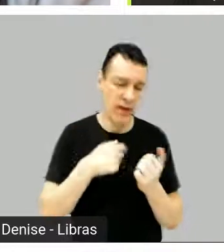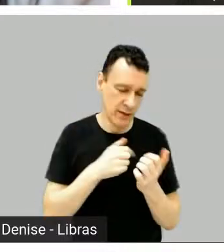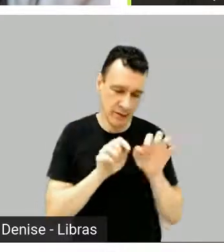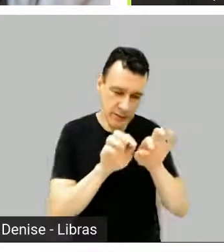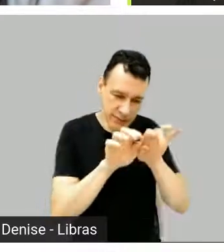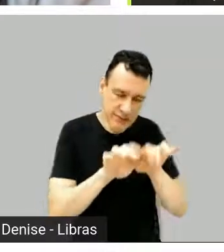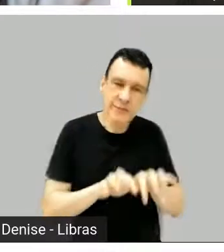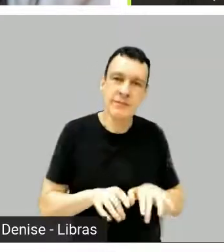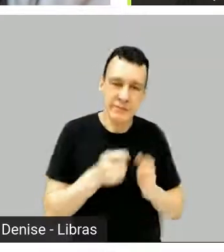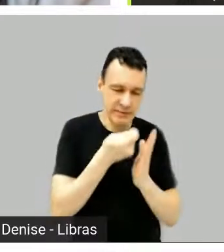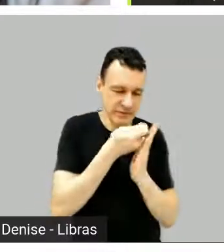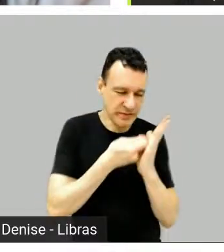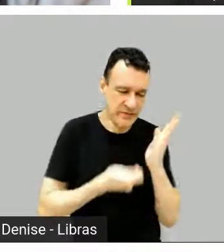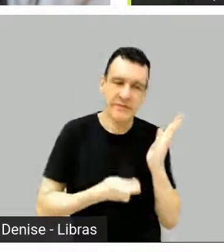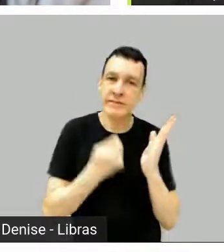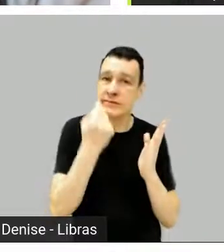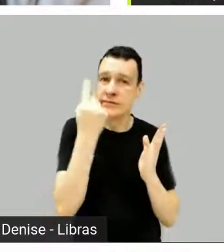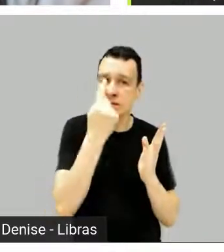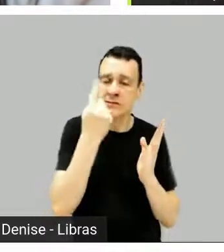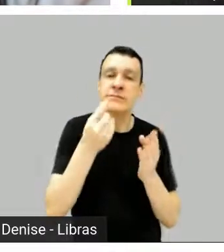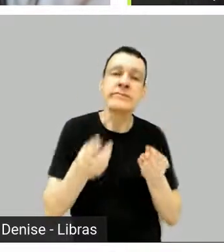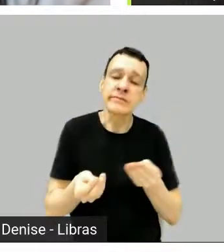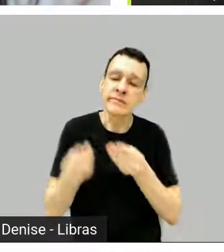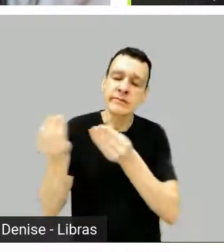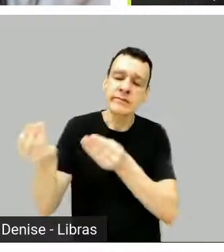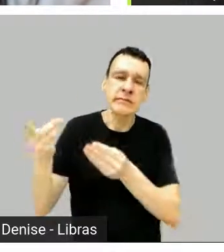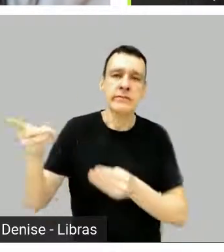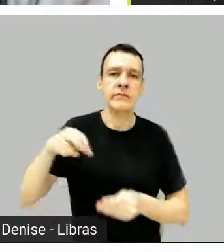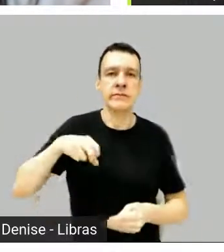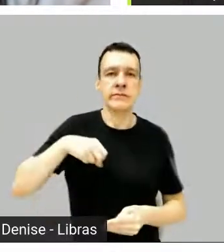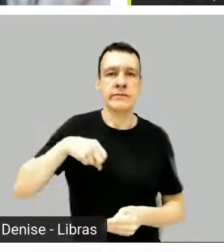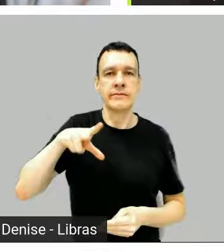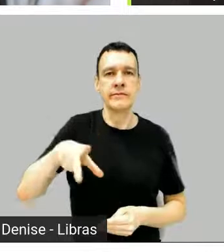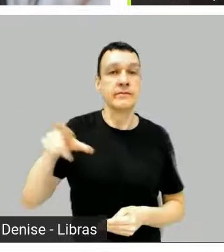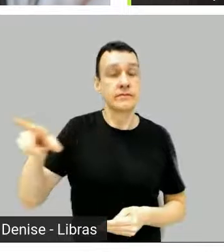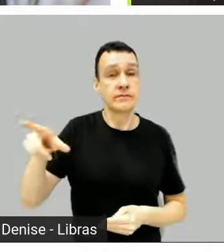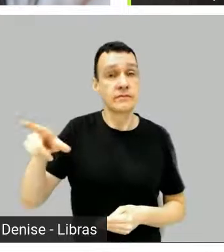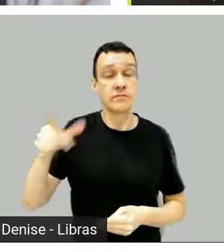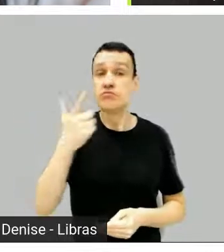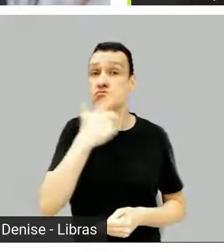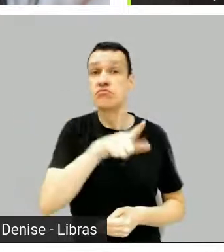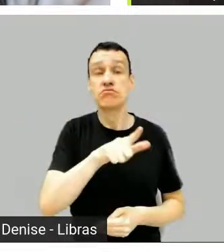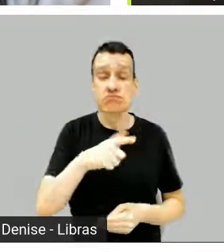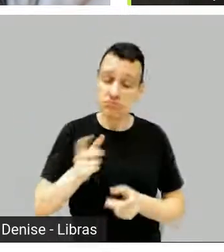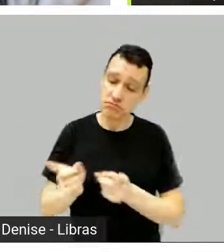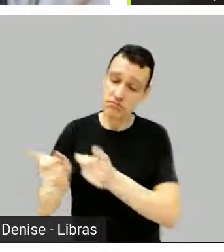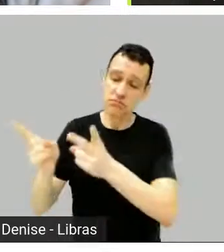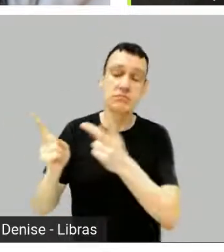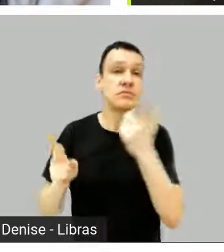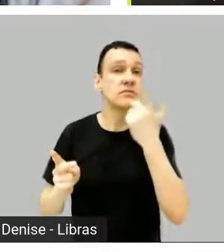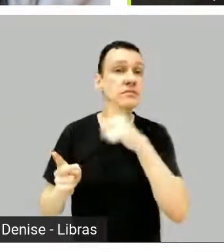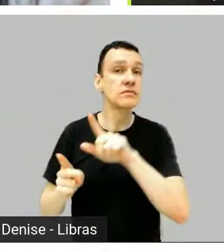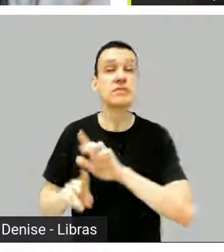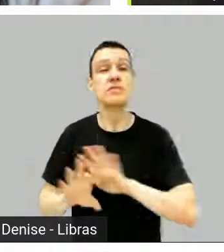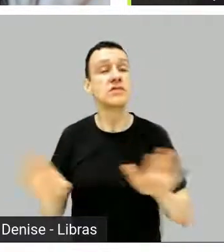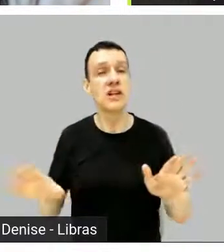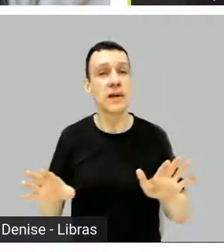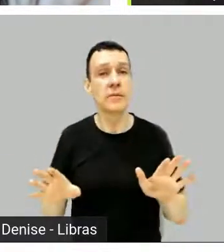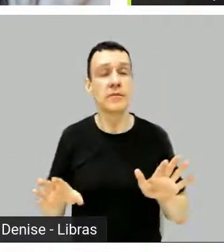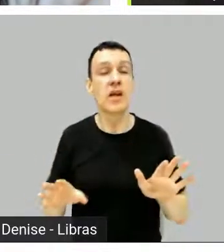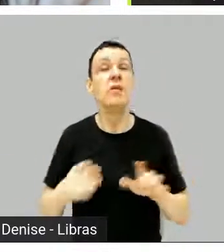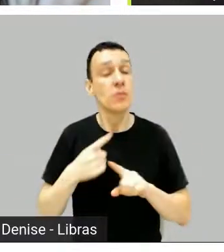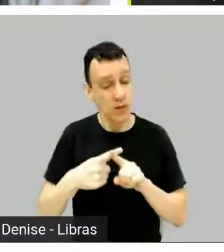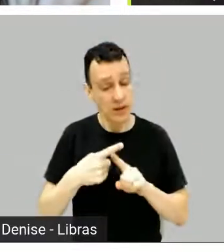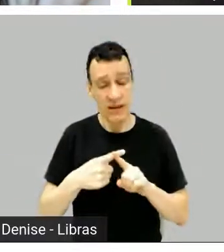que foi uma coisa assim. Não teriam pensado em mim. Sim. Mas como tanto faz se o cara estava em Lisboa ou se estava